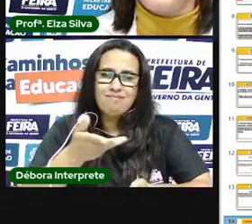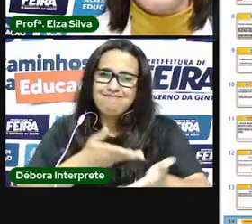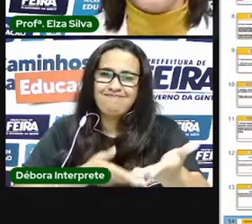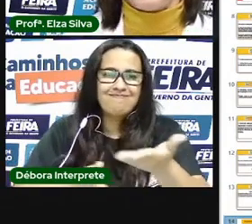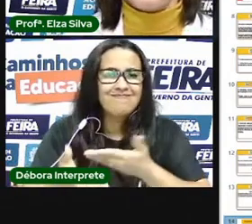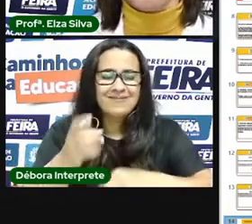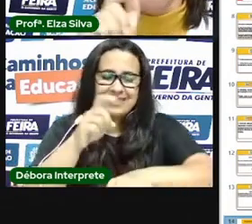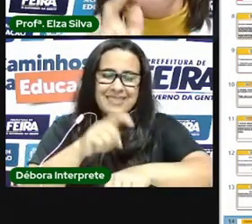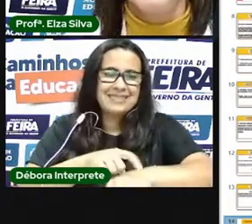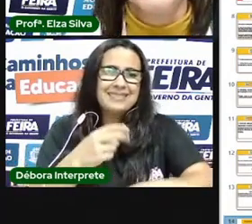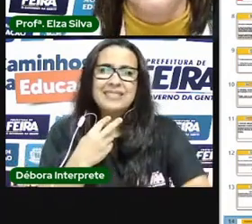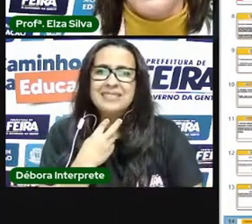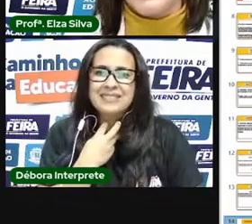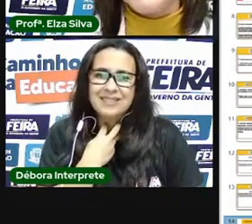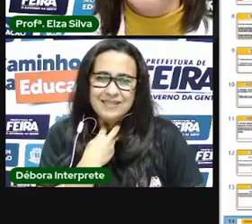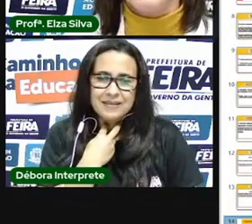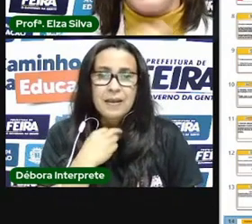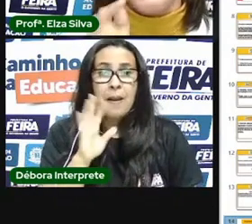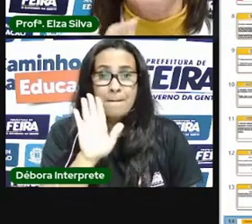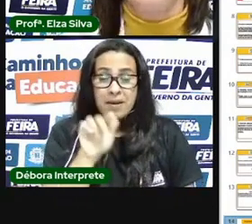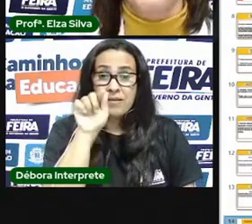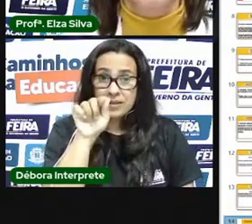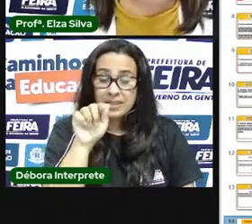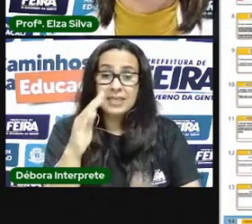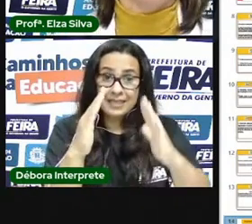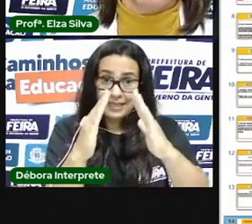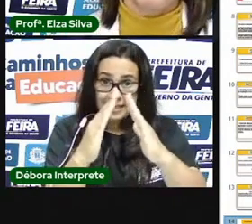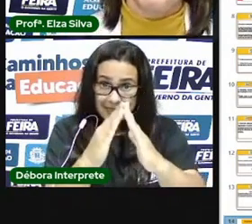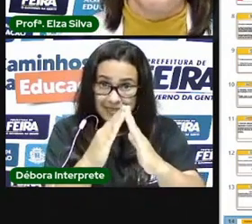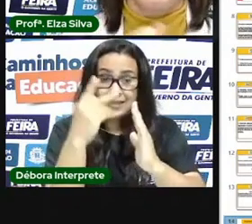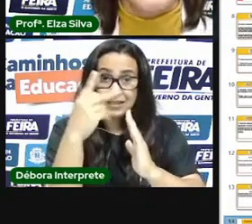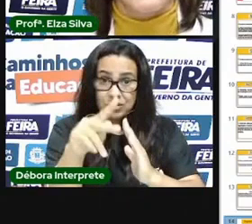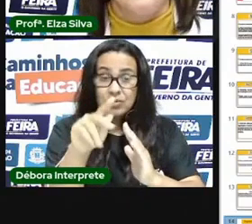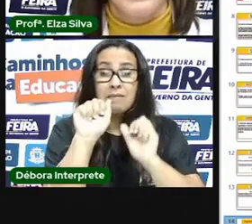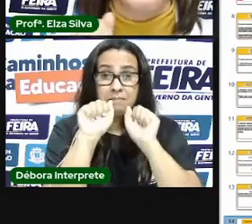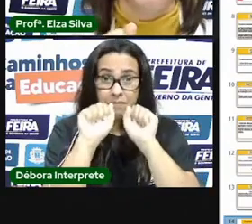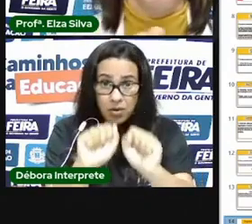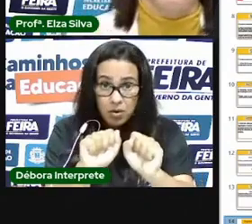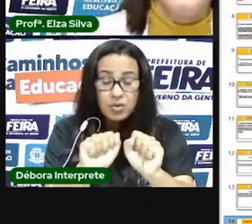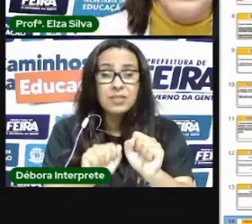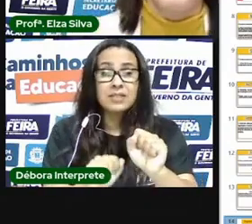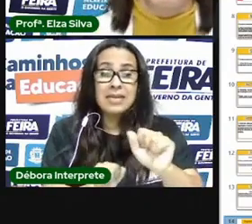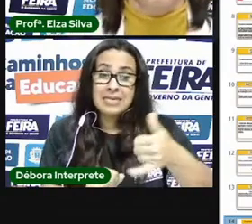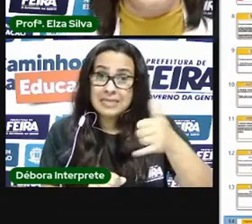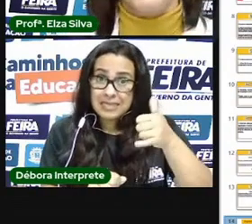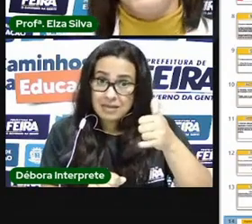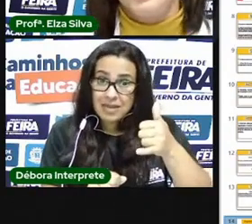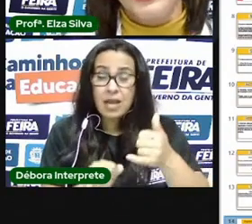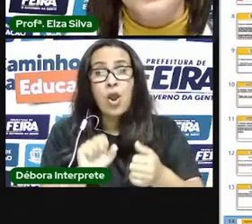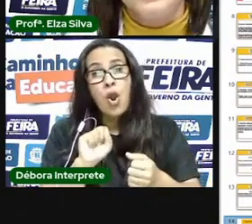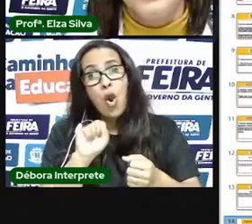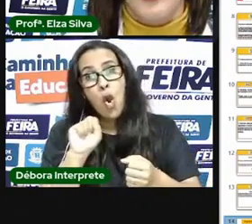podem fazer isso de sua casa através do seu dispositivo celular ou tablet ou